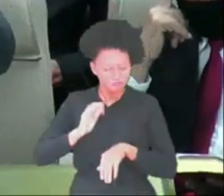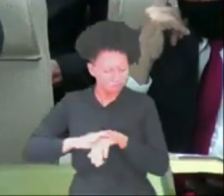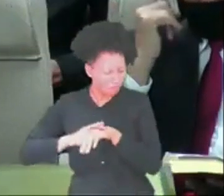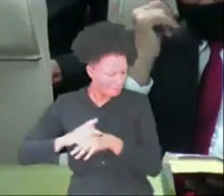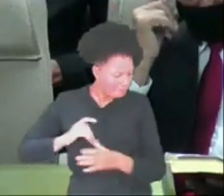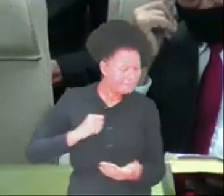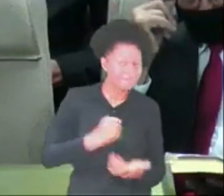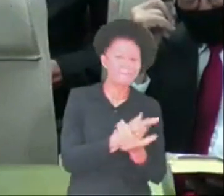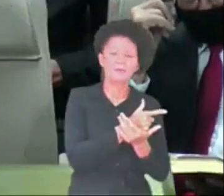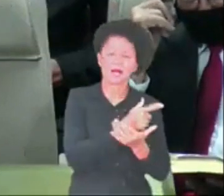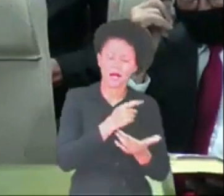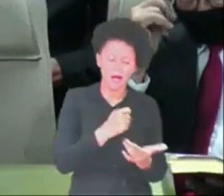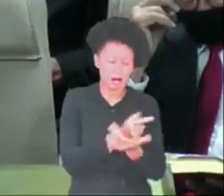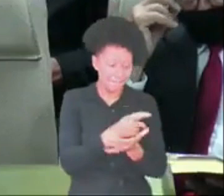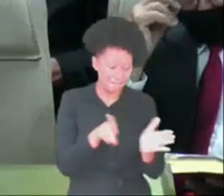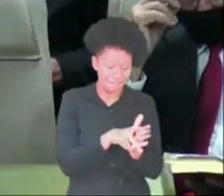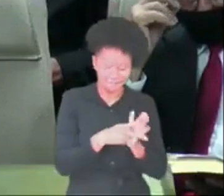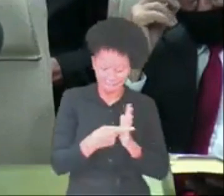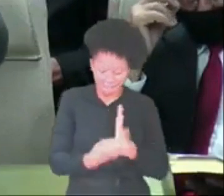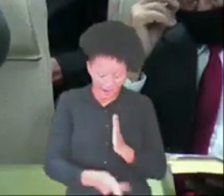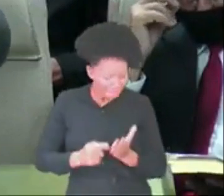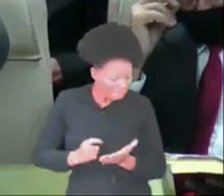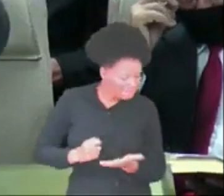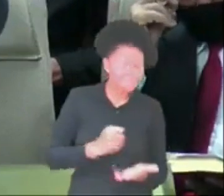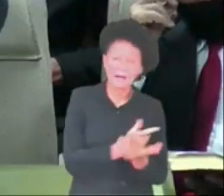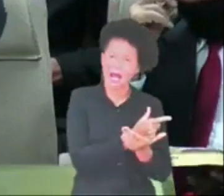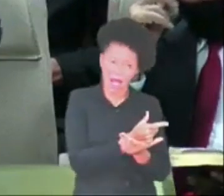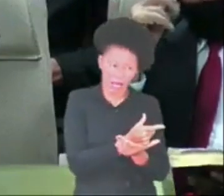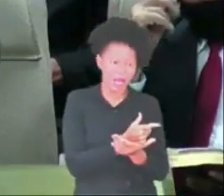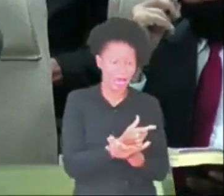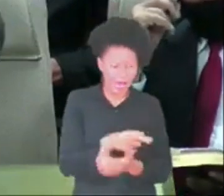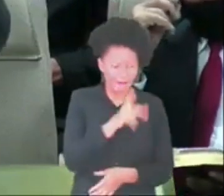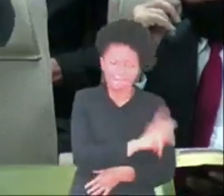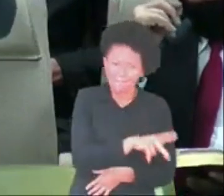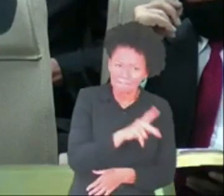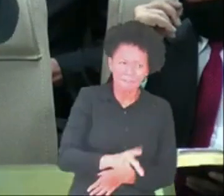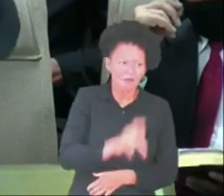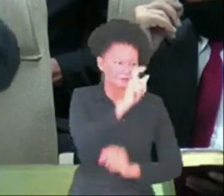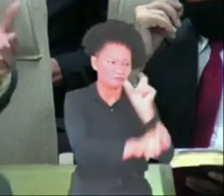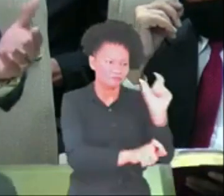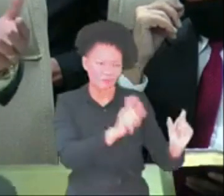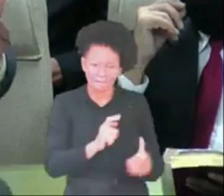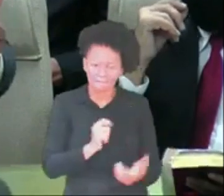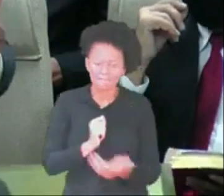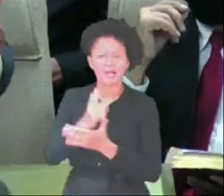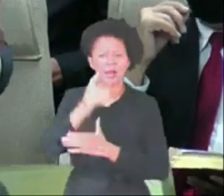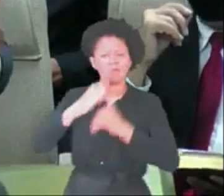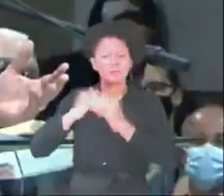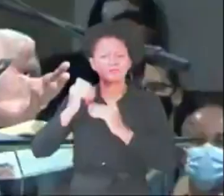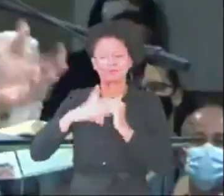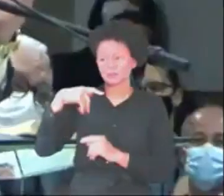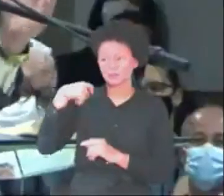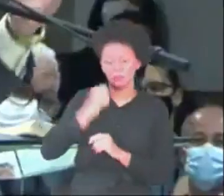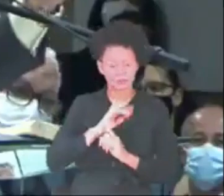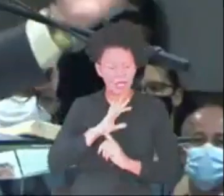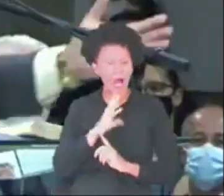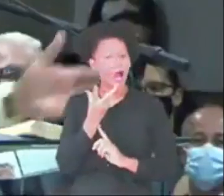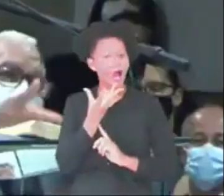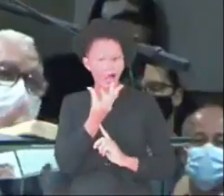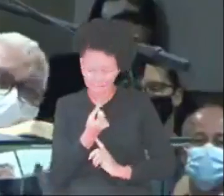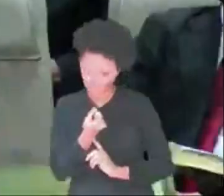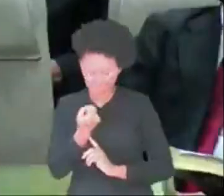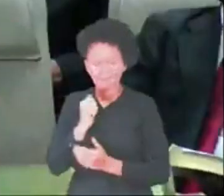Que da mesa de Jezabel, paga. Paga a professores, paga artistas, paga a